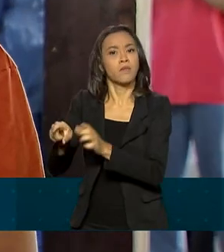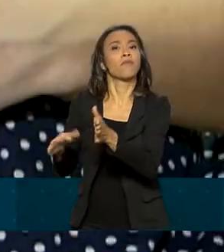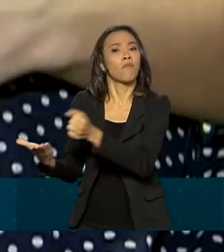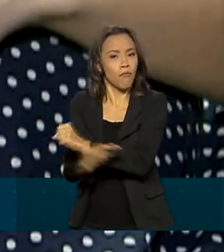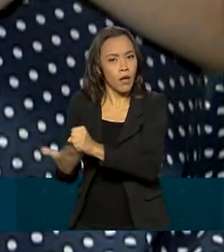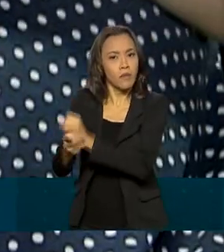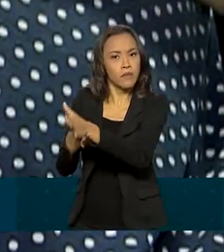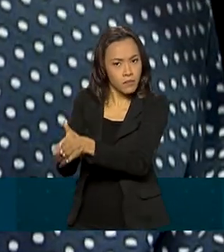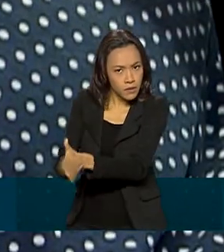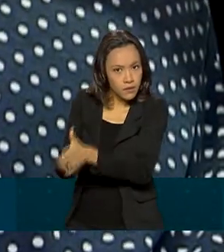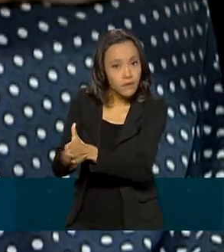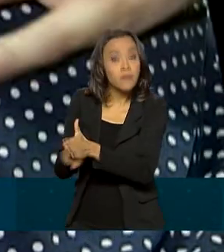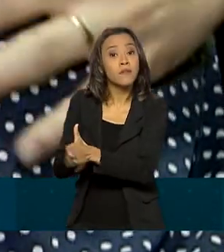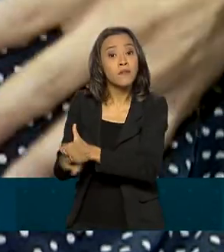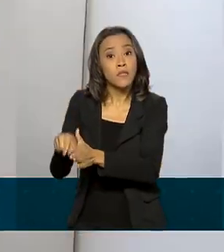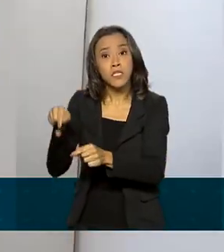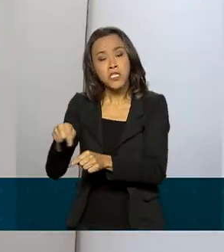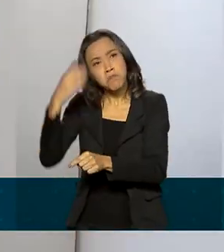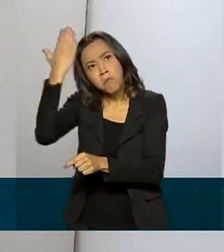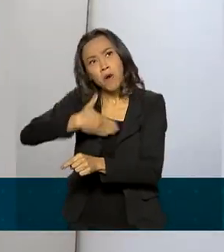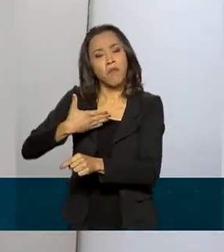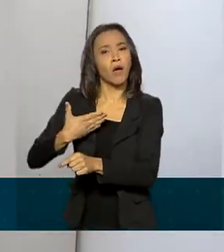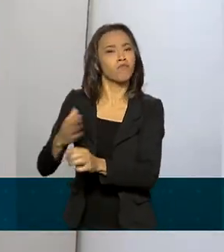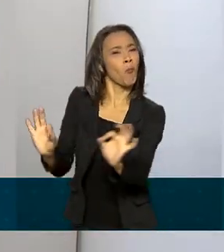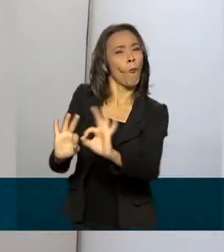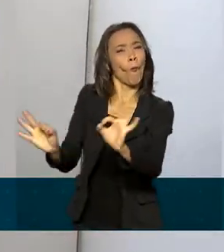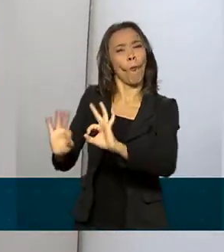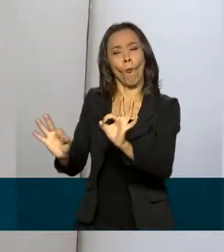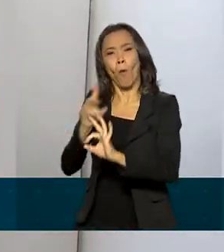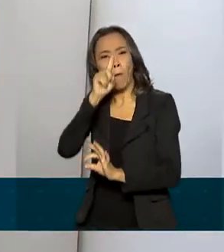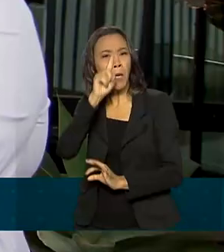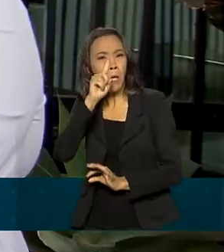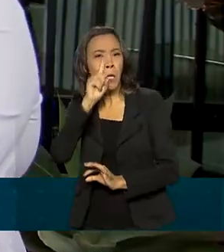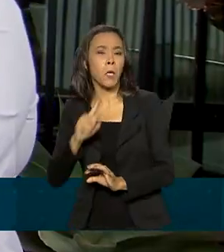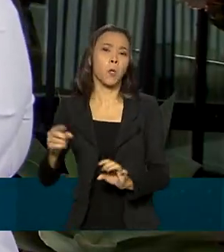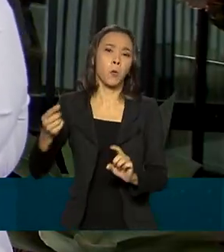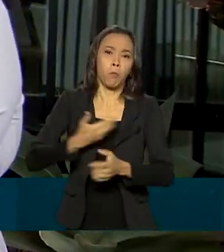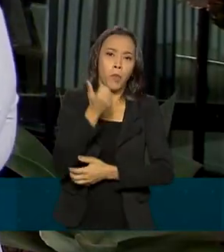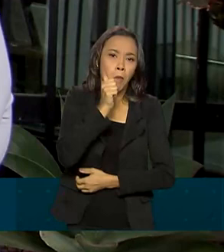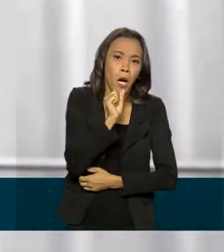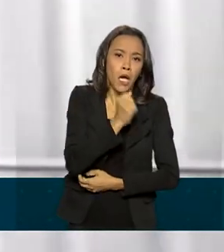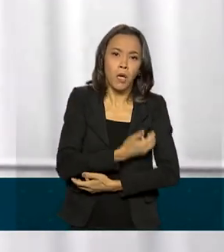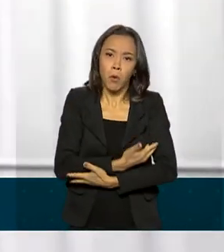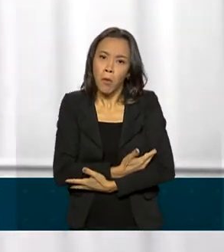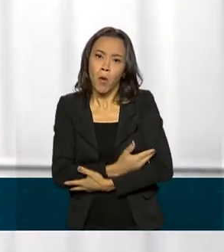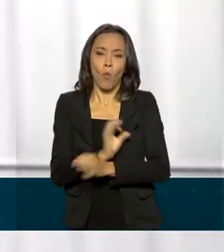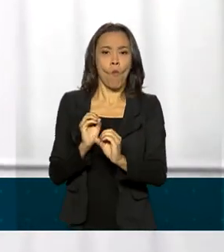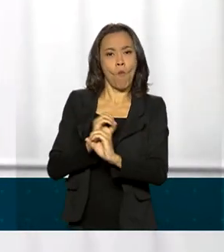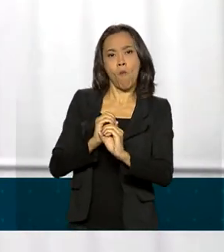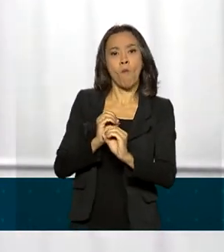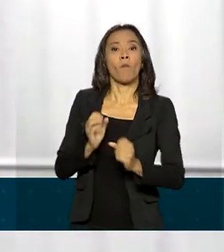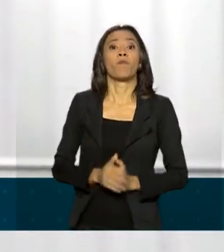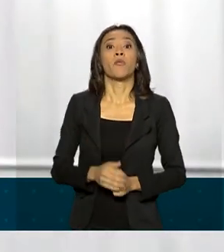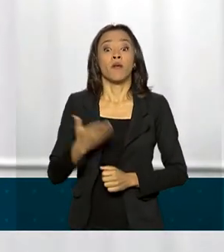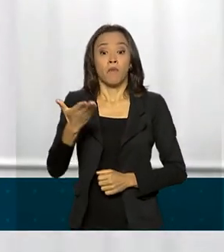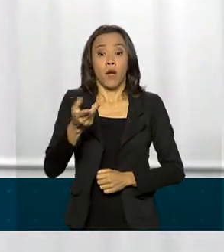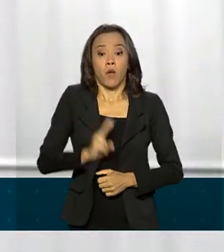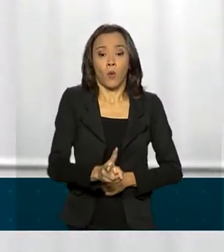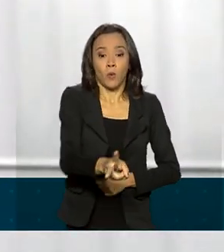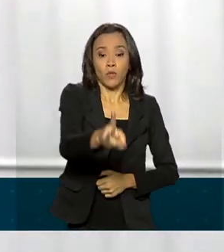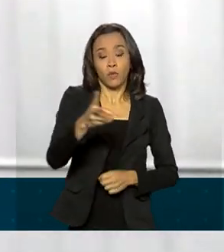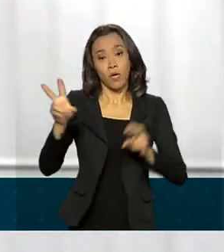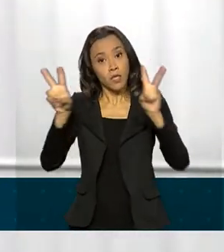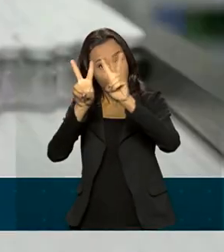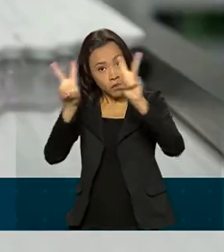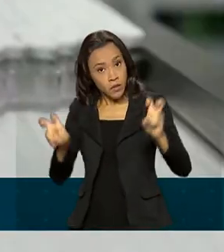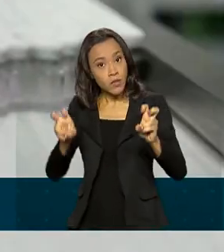preliminares que não constataram riscos graves para fetos e mamães. Para aprofundar o conhecimento sobre